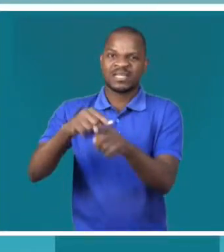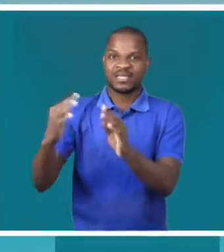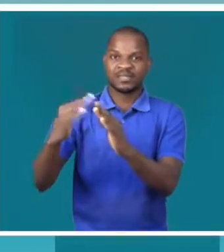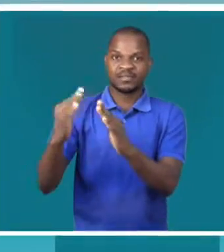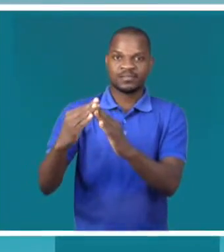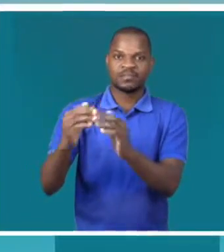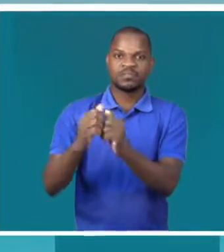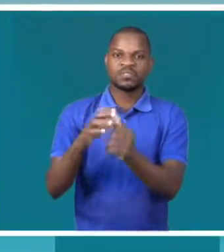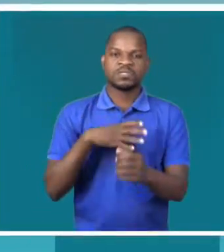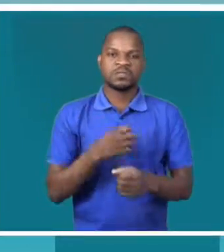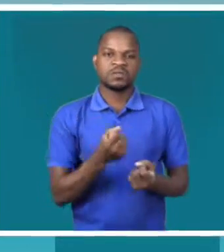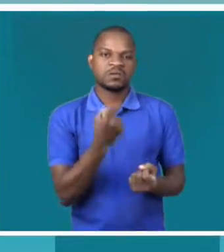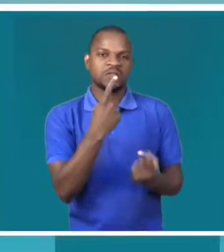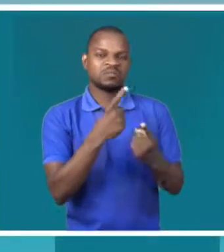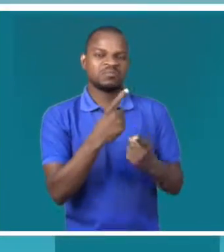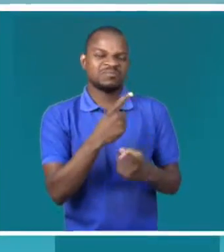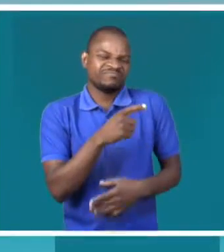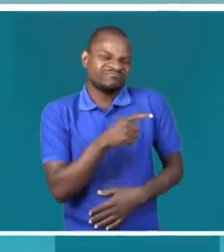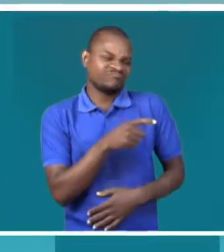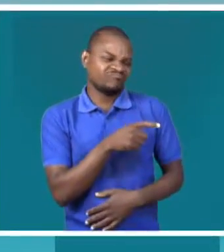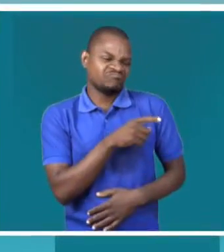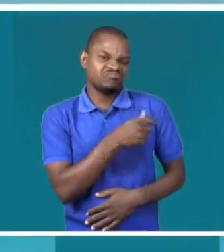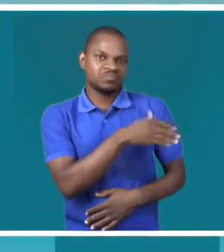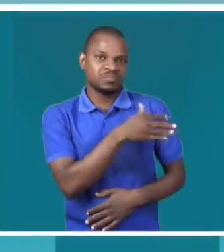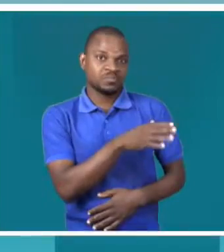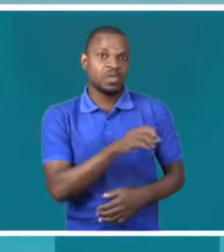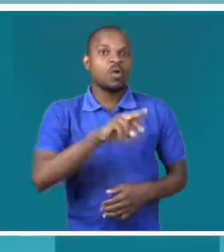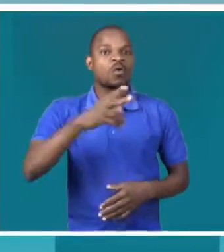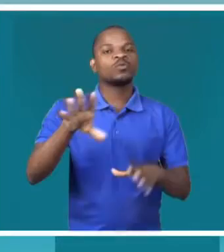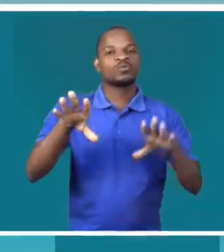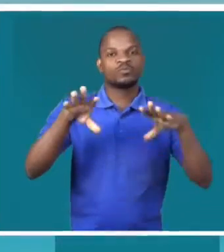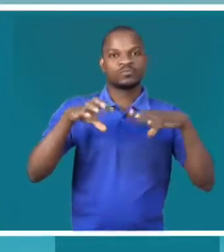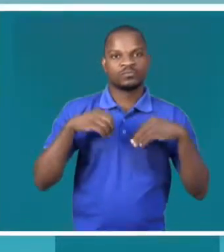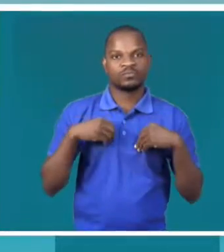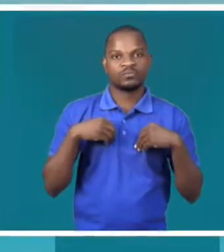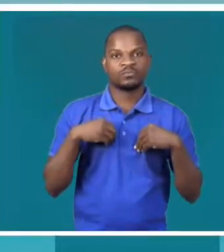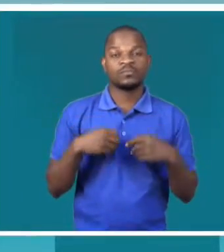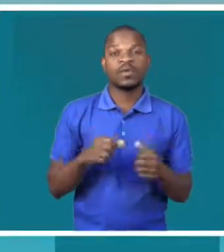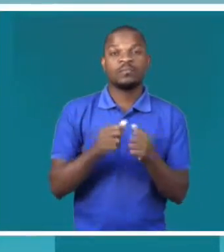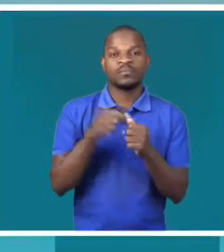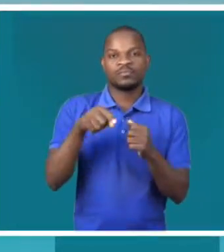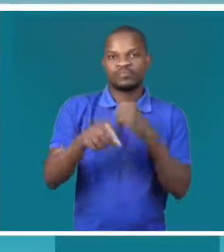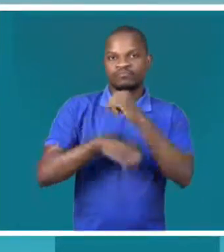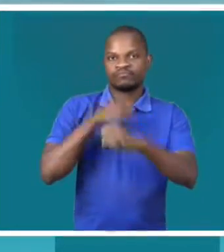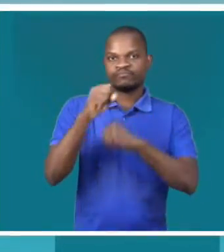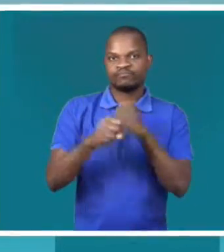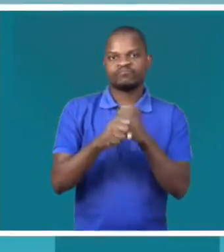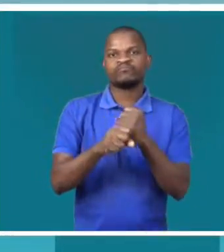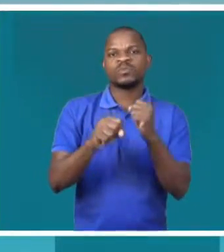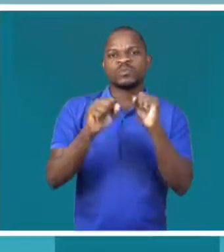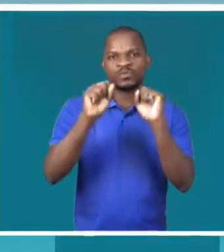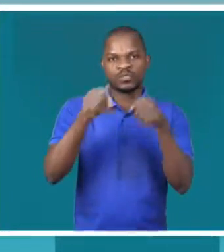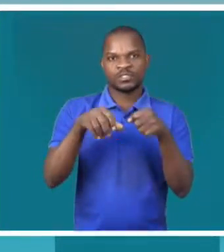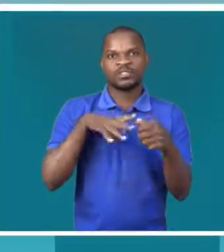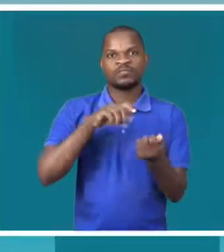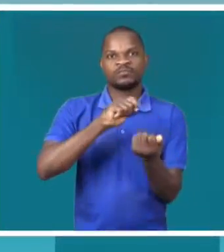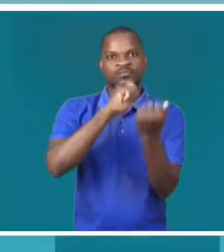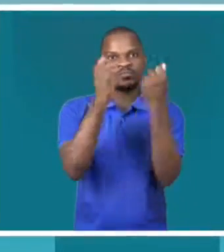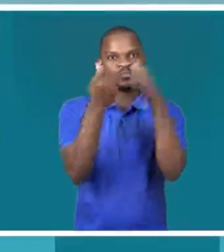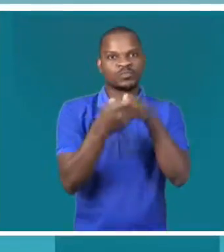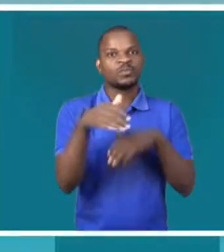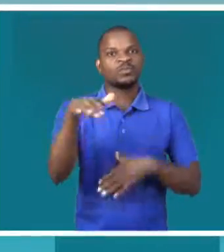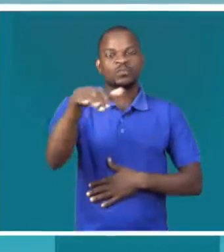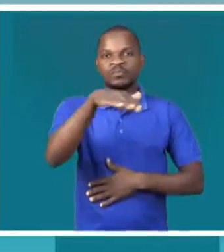pessoas que desprezam, há pessoas que aceitam. Neste ano há uma mudança na nossa